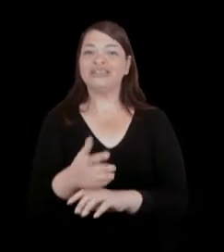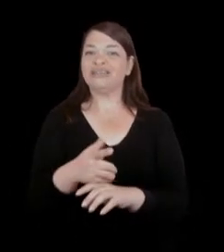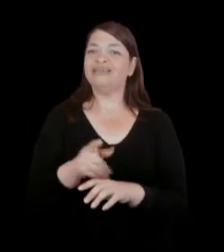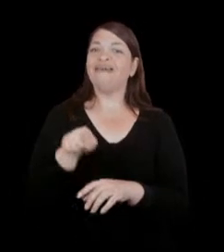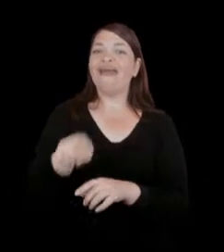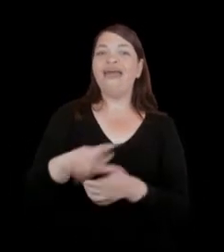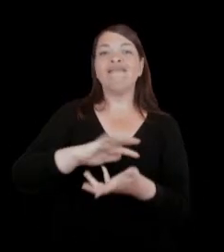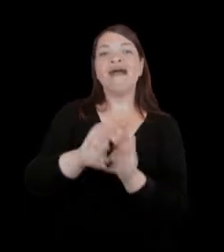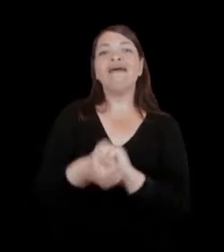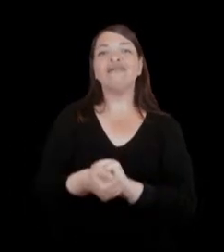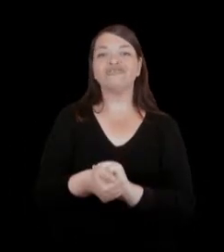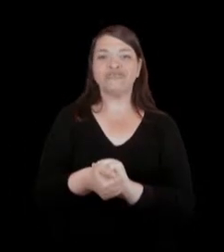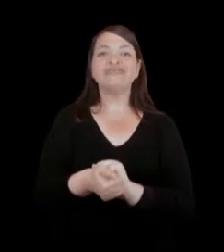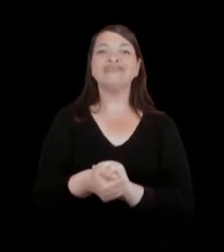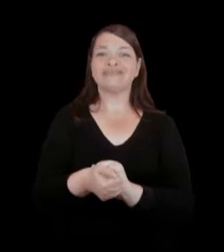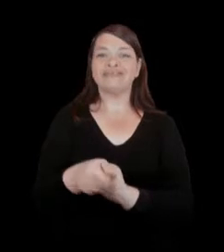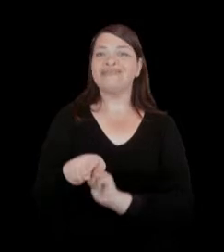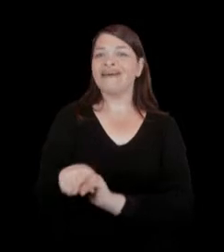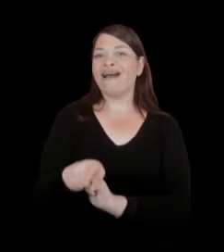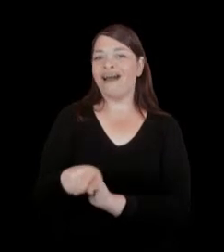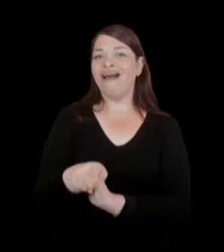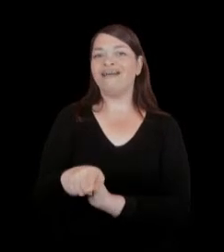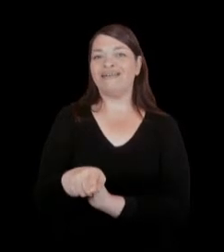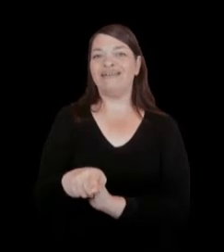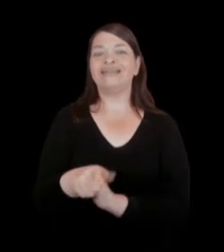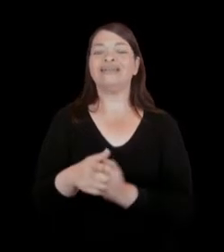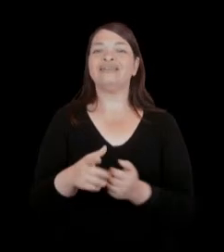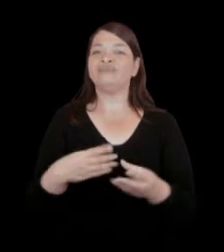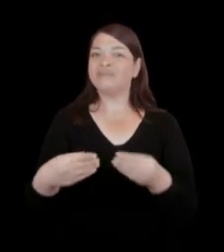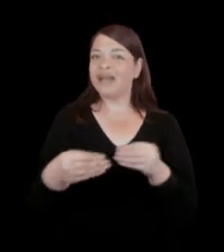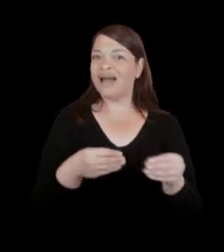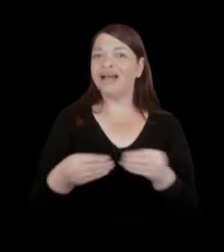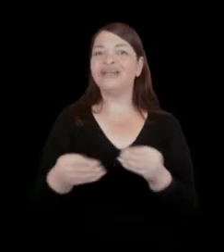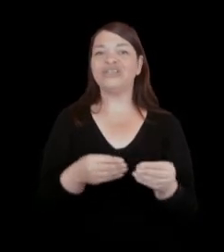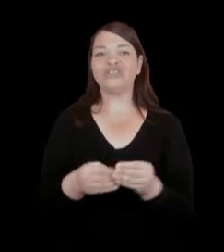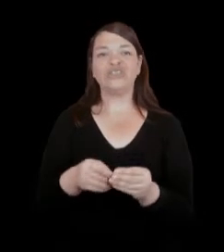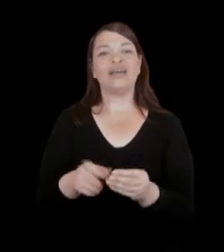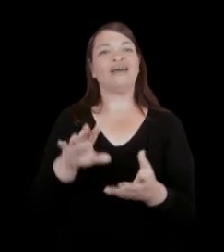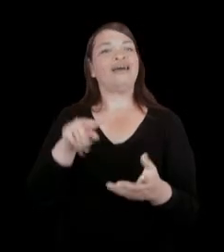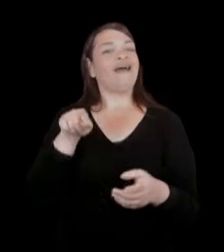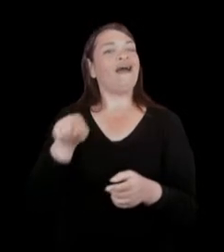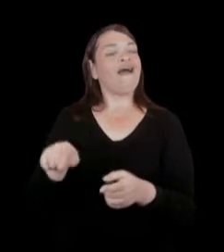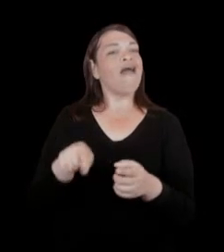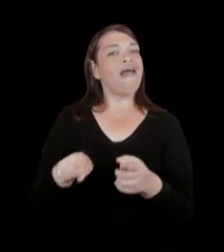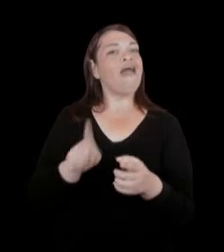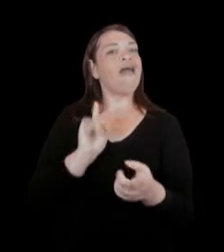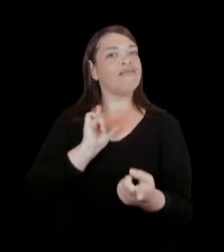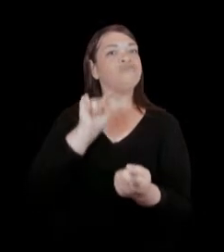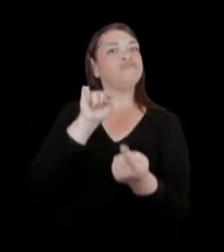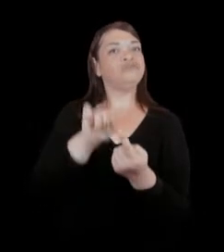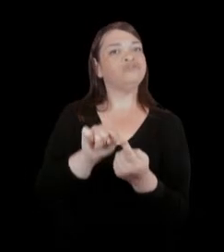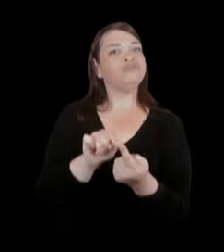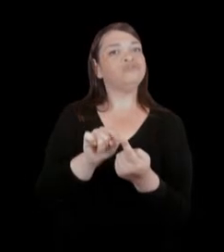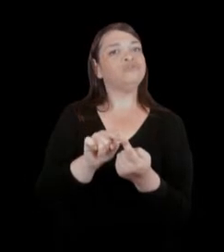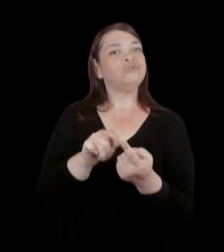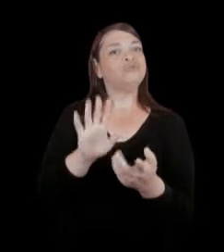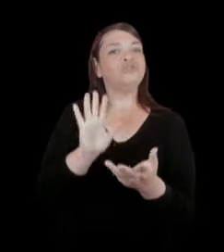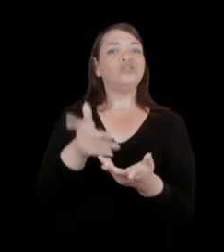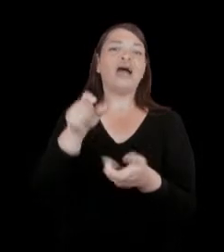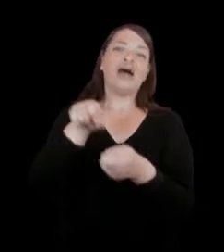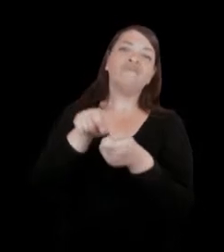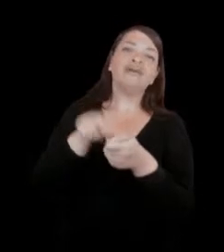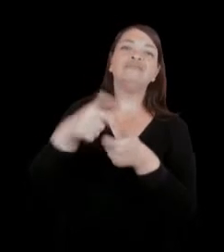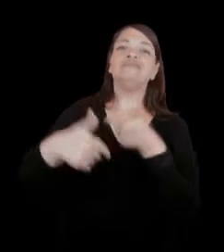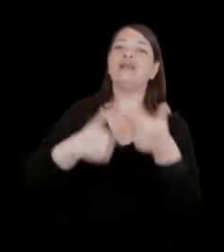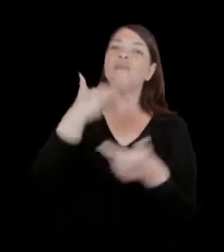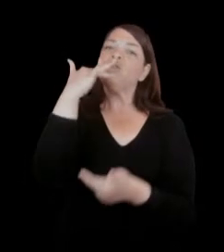plantas de uma forma parecida, o que possa remeter ao trabalho que ela já fazia com